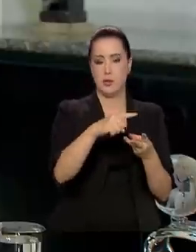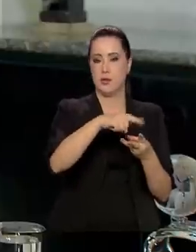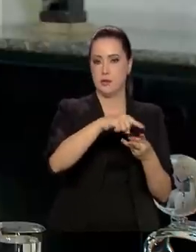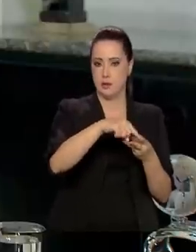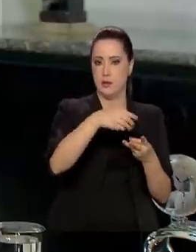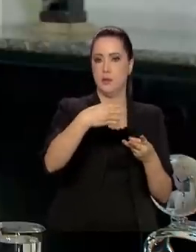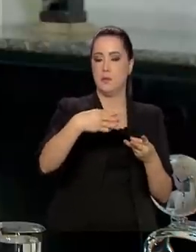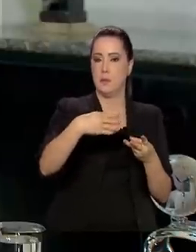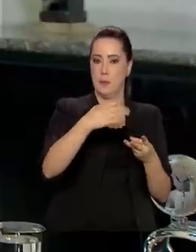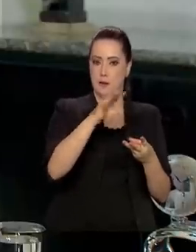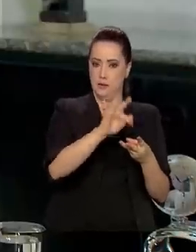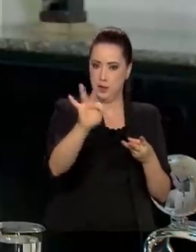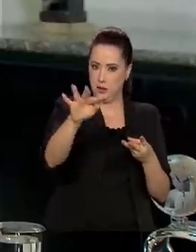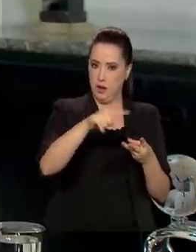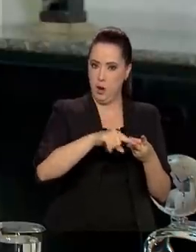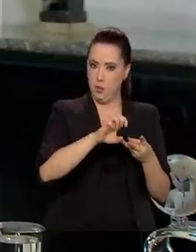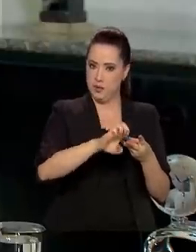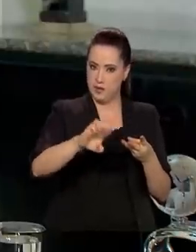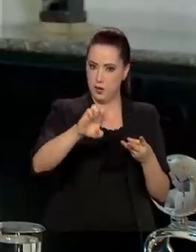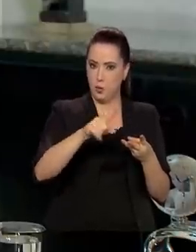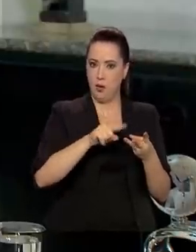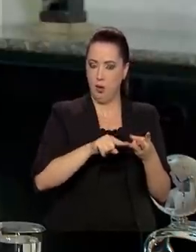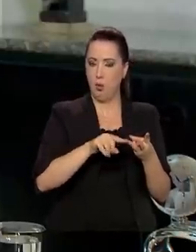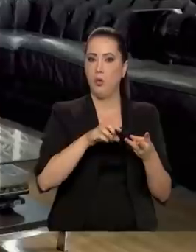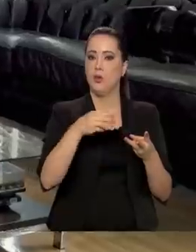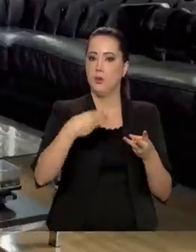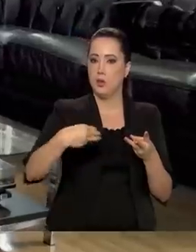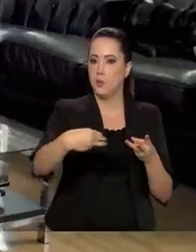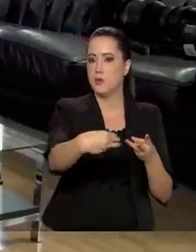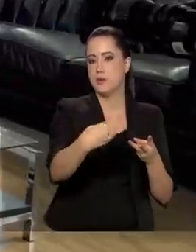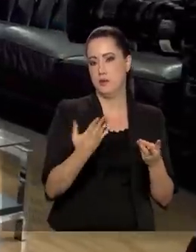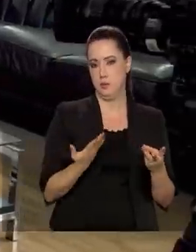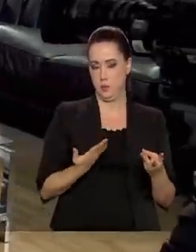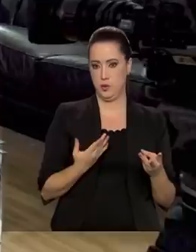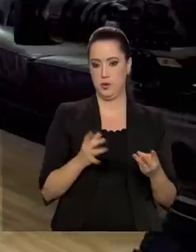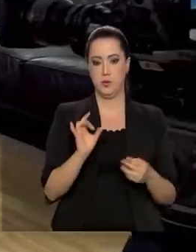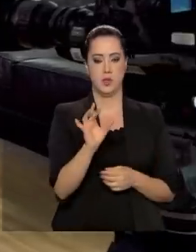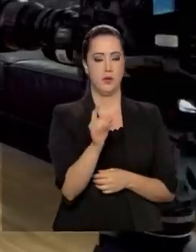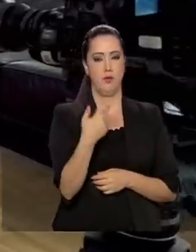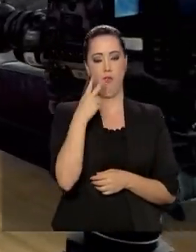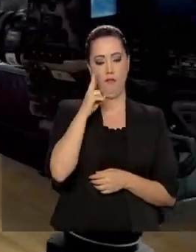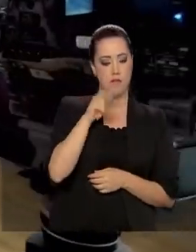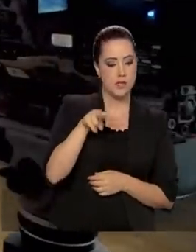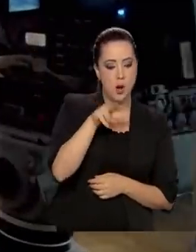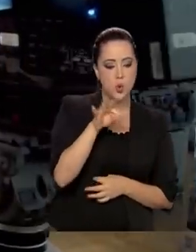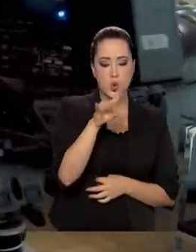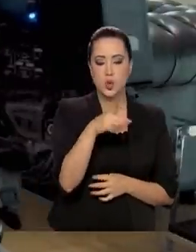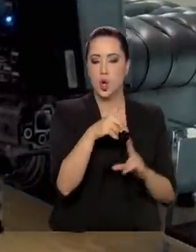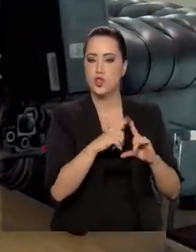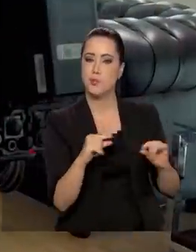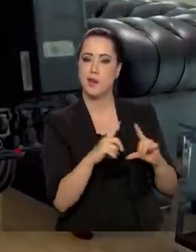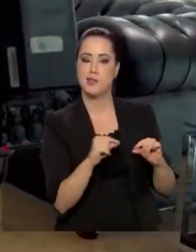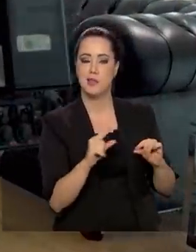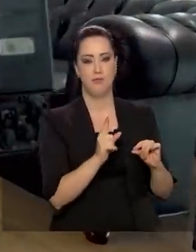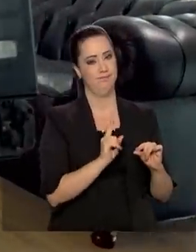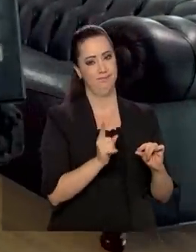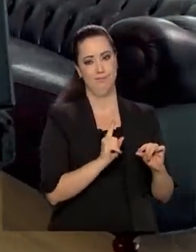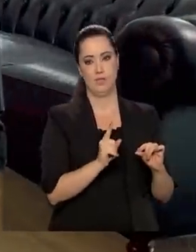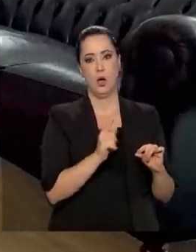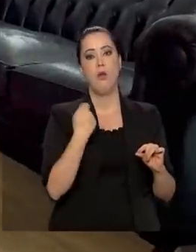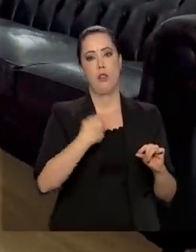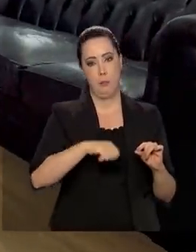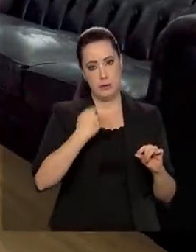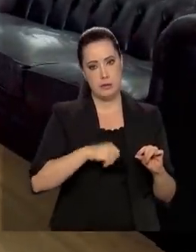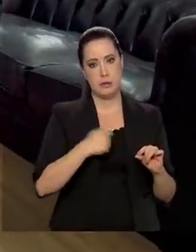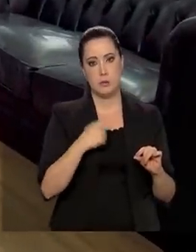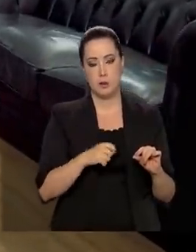CONASEMES. Qual é o objetivo disso? É que as decisões não fiquem apenas com a visão de Brasília. As decisões têm sempre a